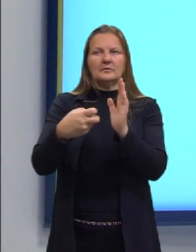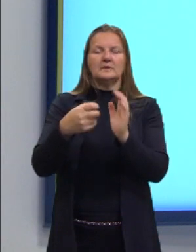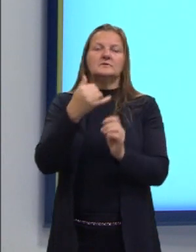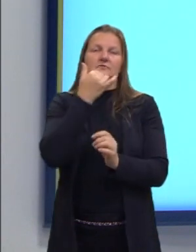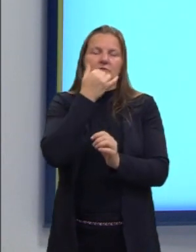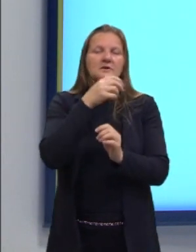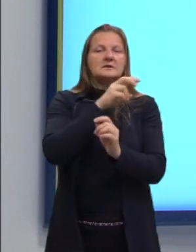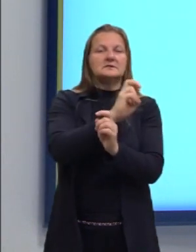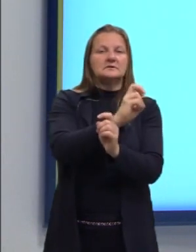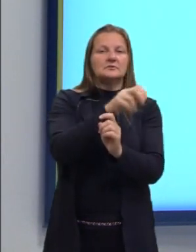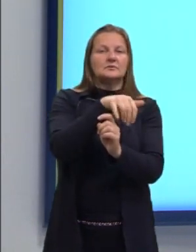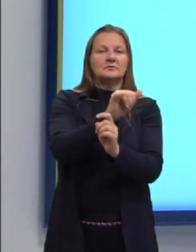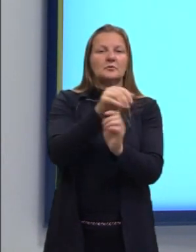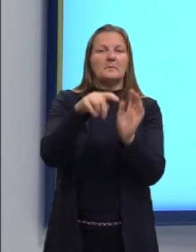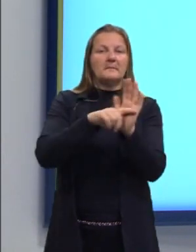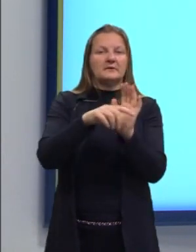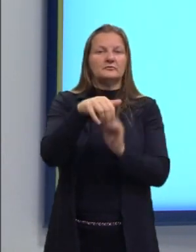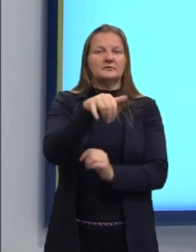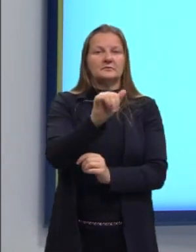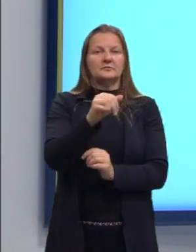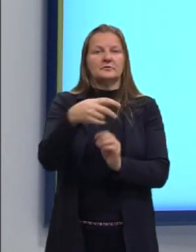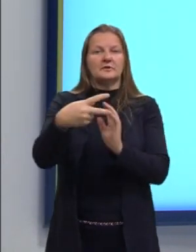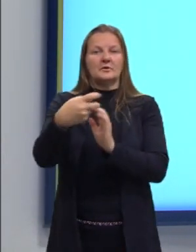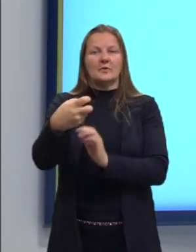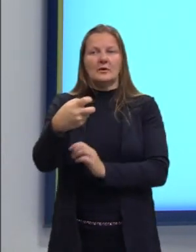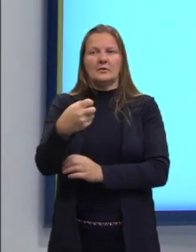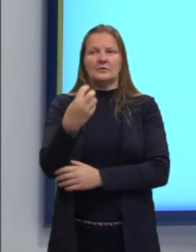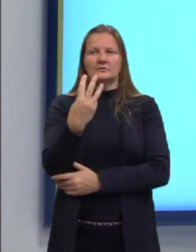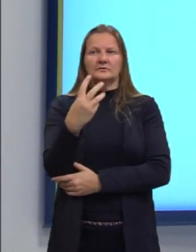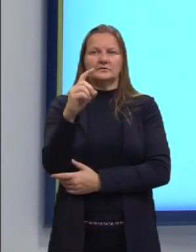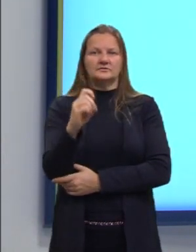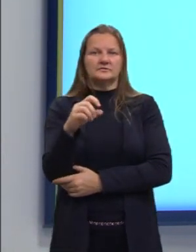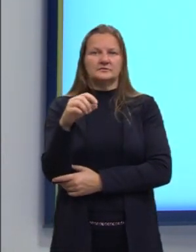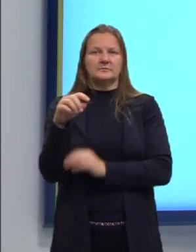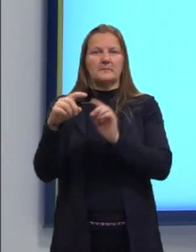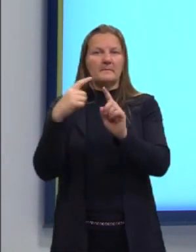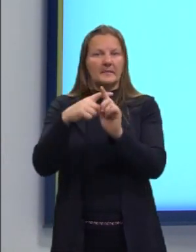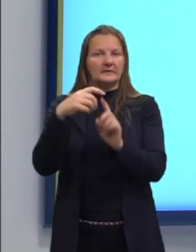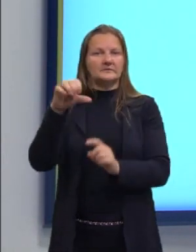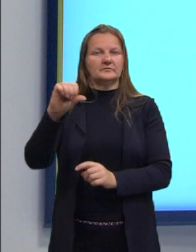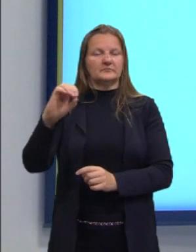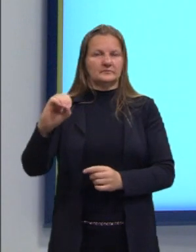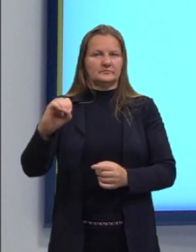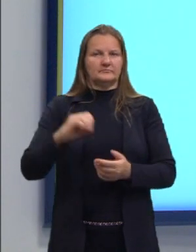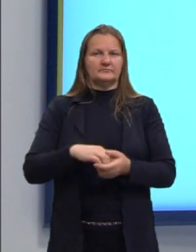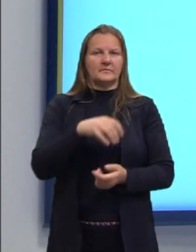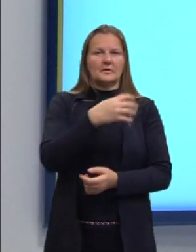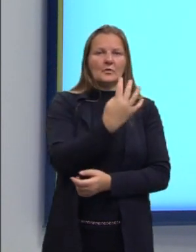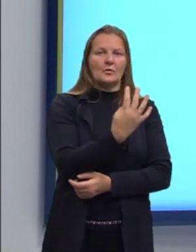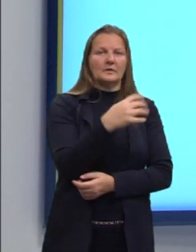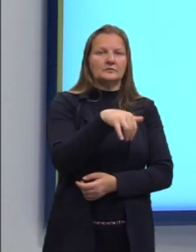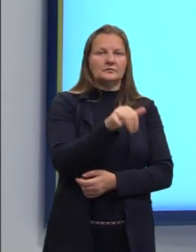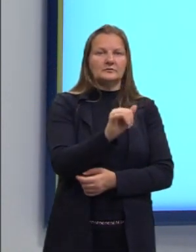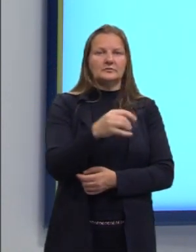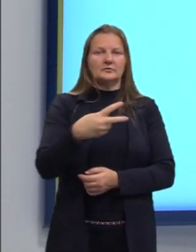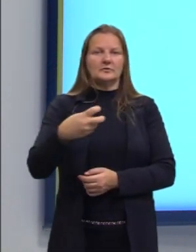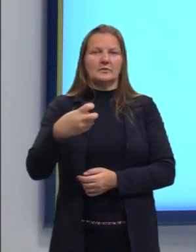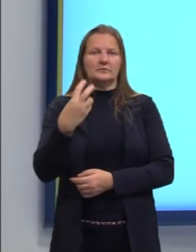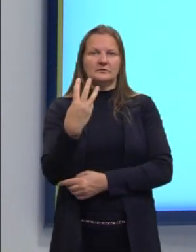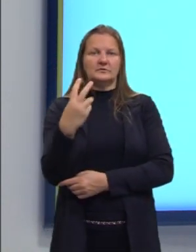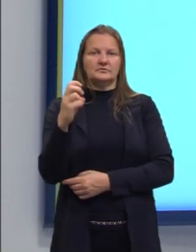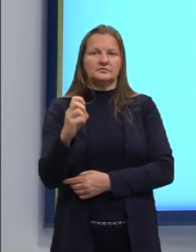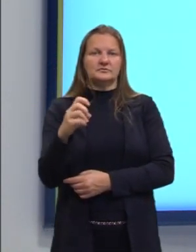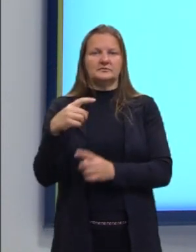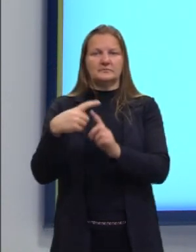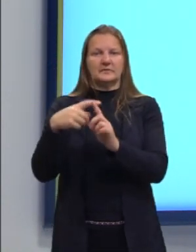Y, que é igual a 3X mais 90. E aí, então, 4Y é igual a 3X